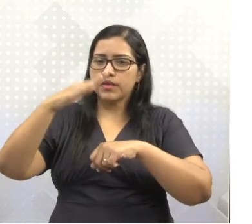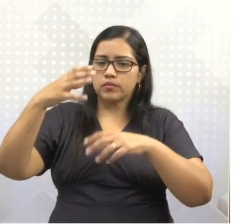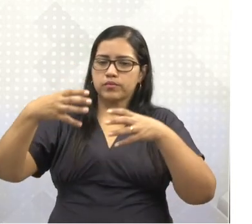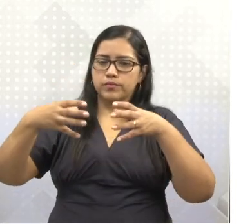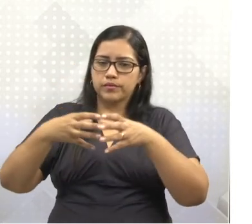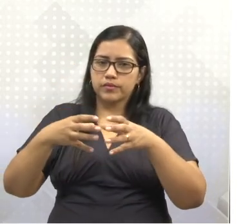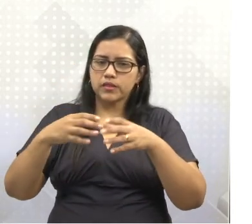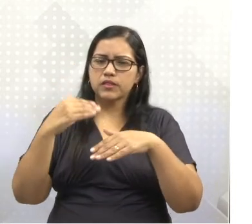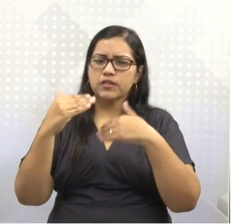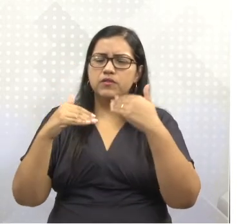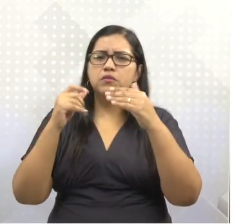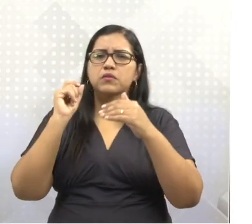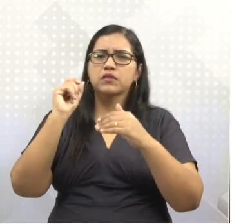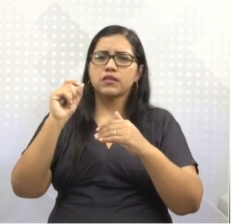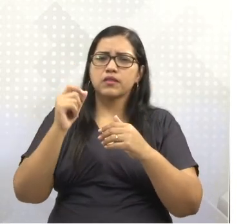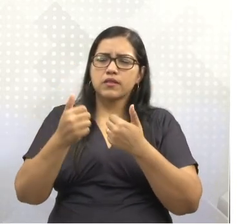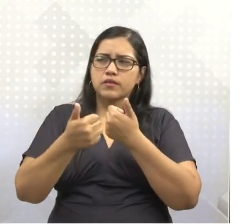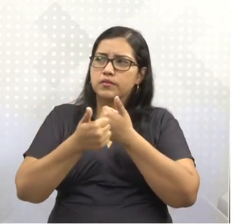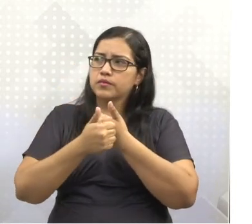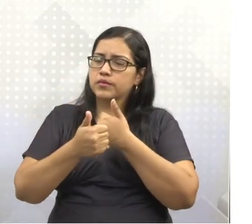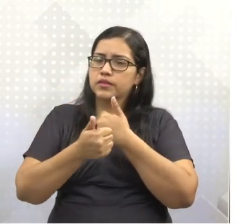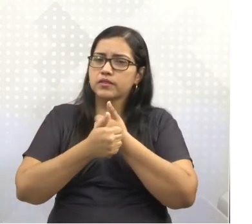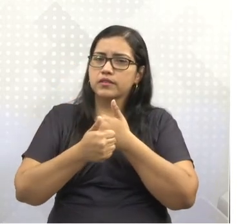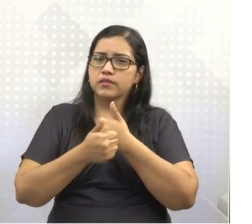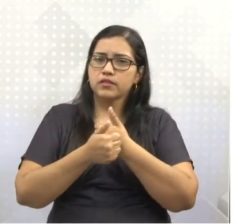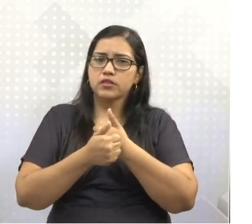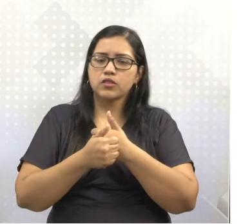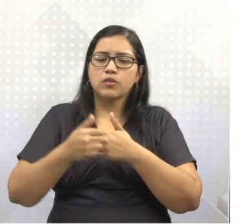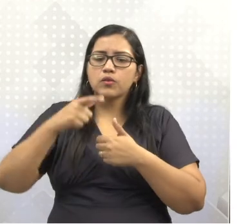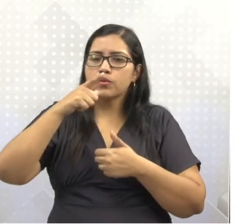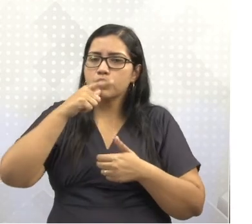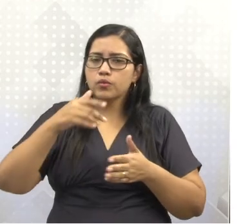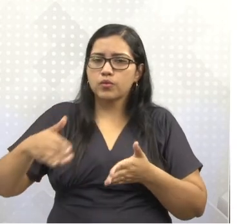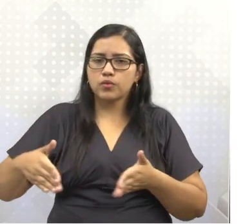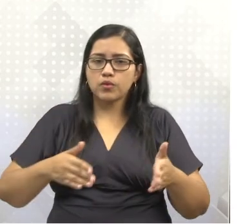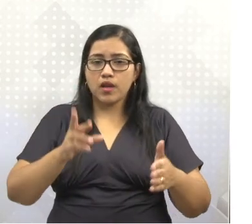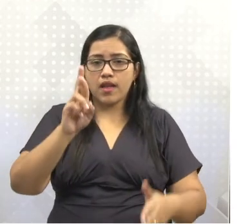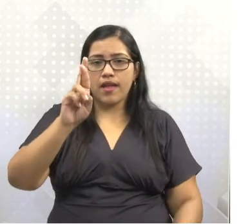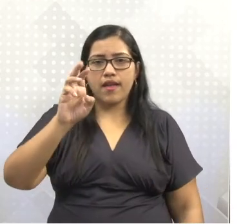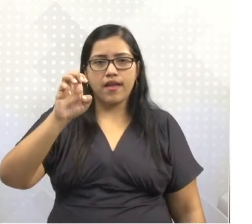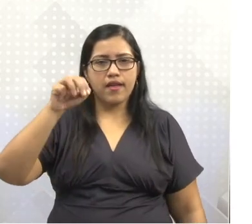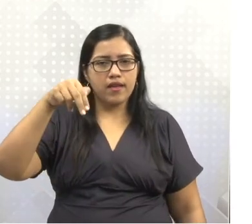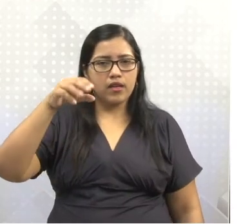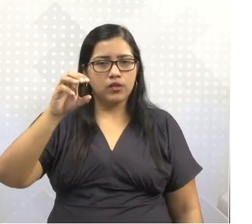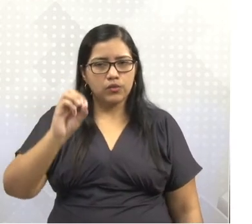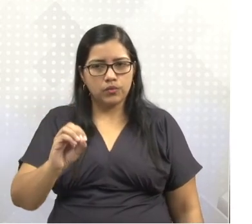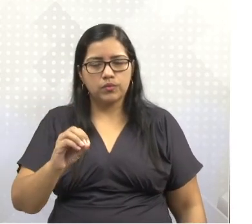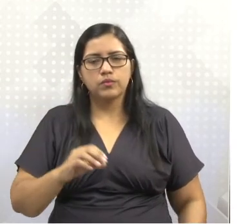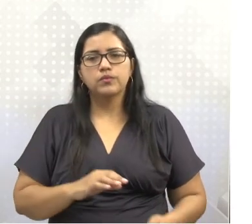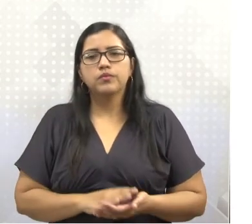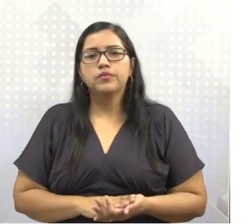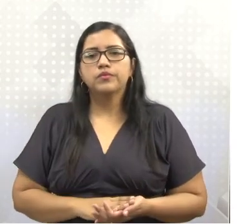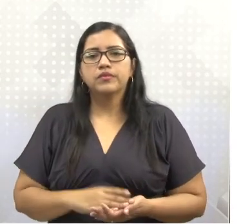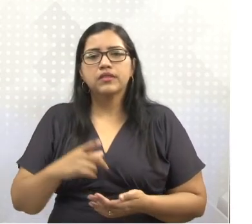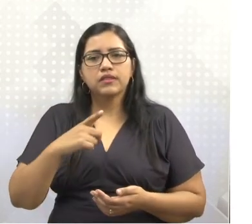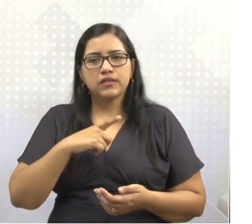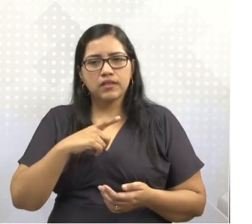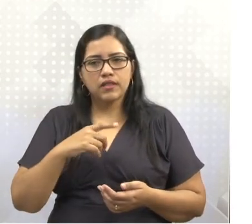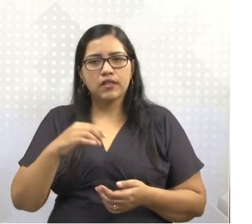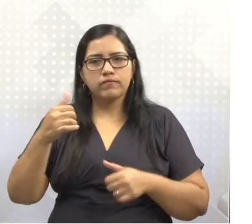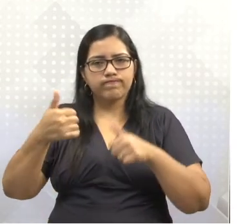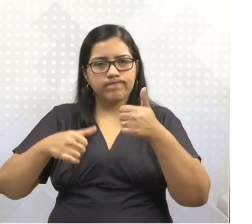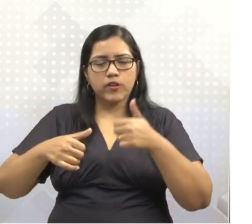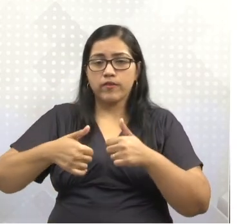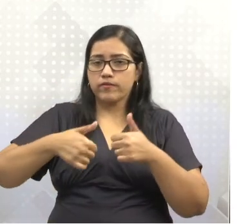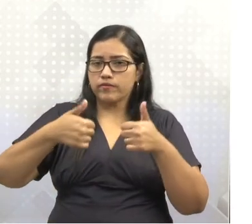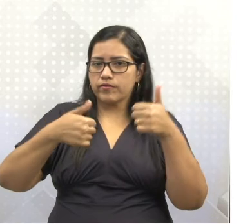desenvolve, justamente, próximo à confluência dos rios Reno e do Rio Ru. Tem alguns fatores favoráveis, como vocês podem